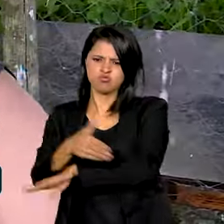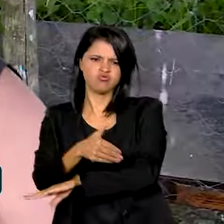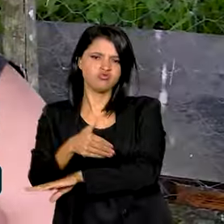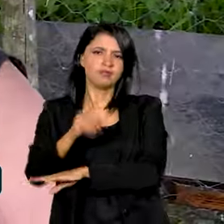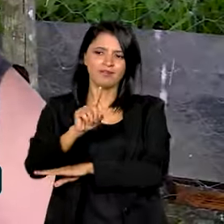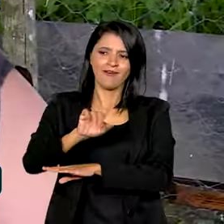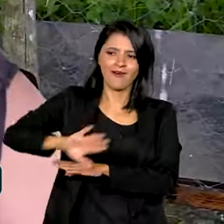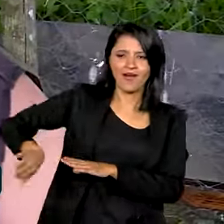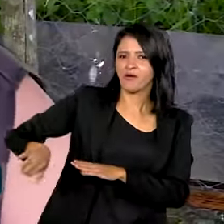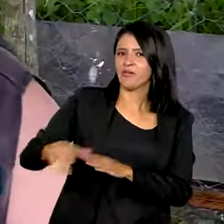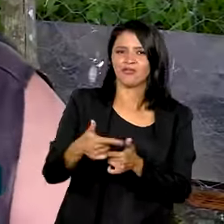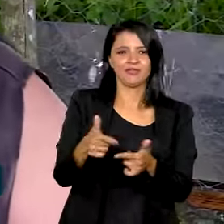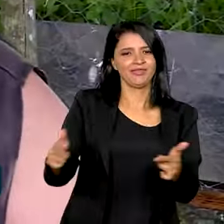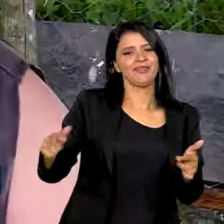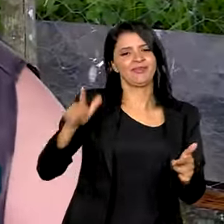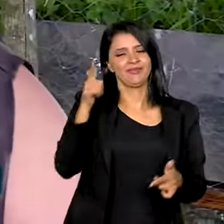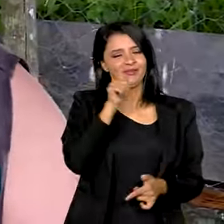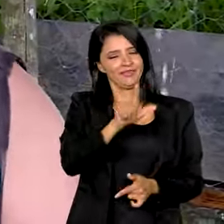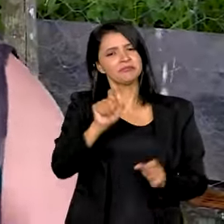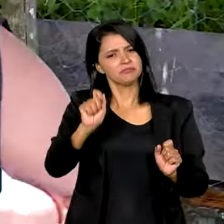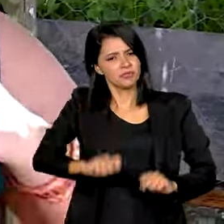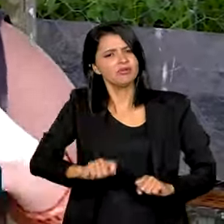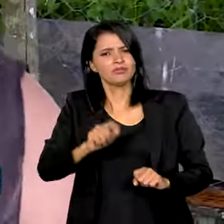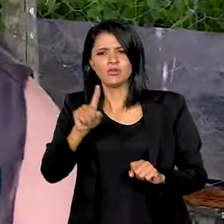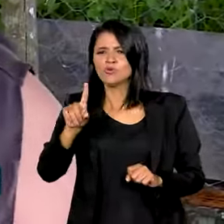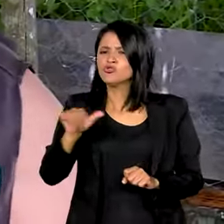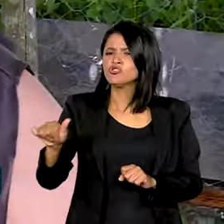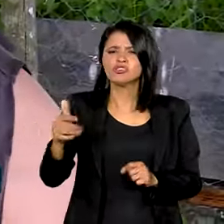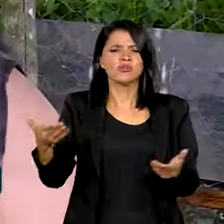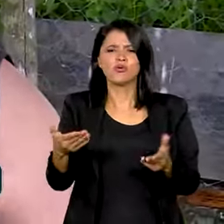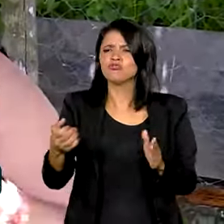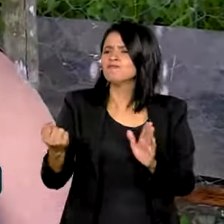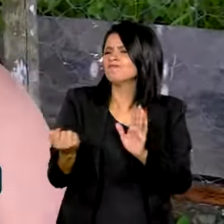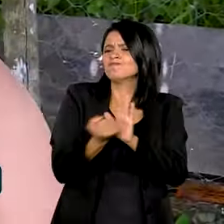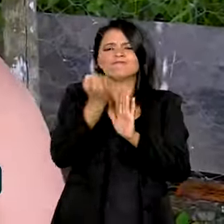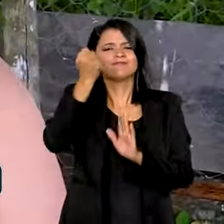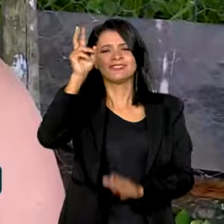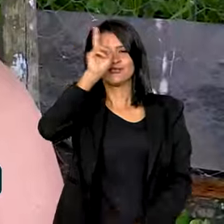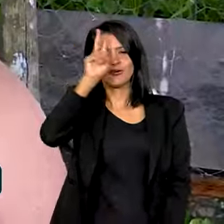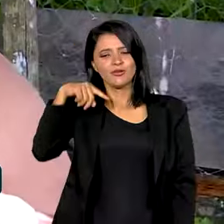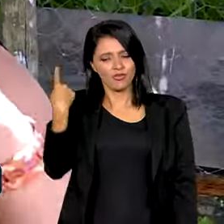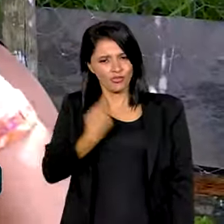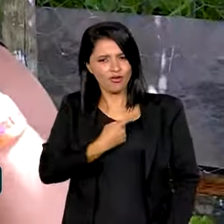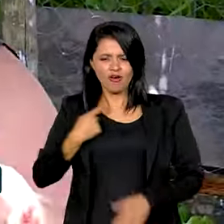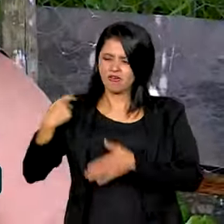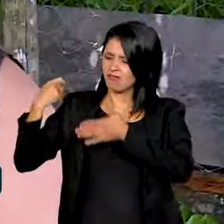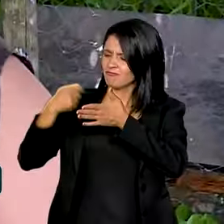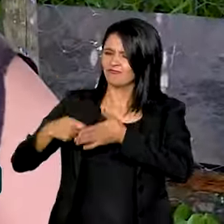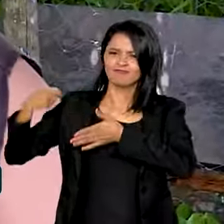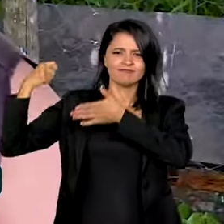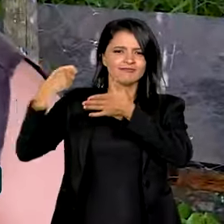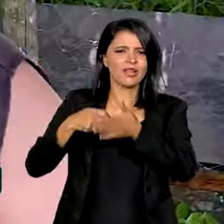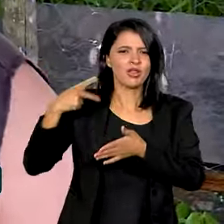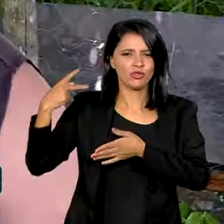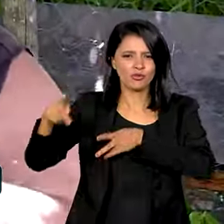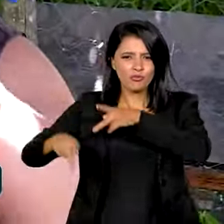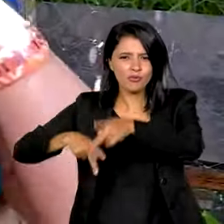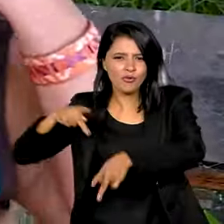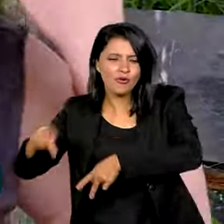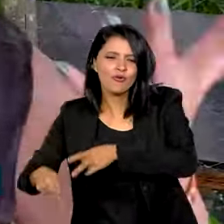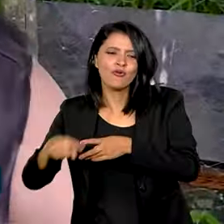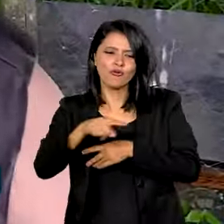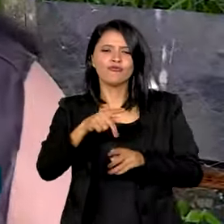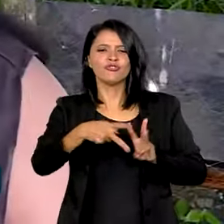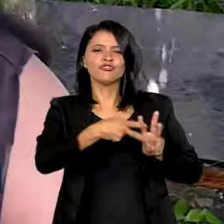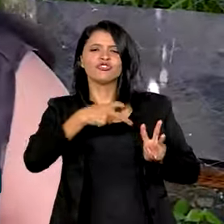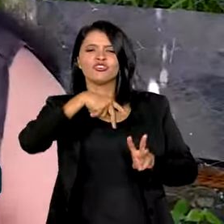Então é uma grande conquista e podemos dizer que é um dia histórico, né, para a nossa luta, para a luta do povo Paracanã, para a dos povos